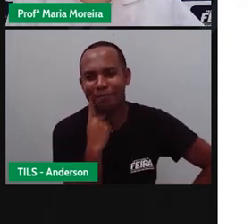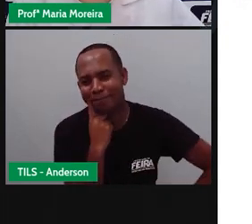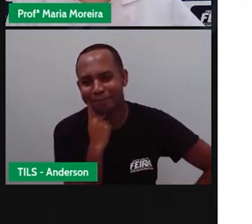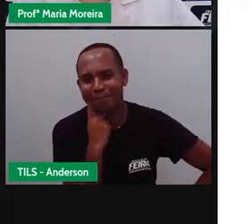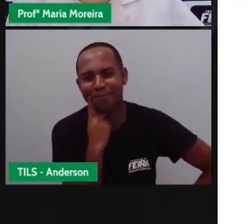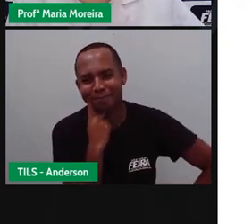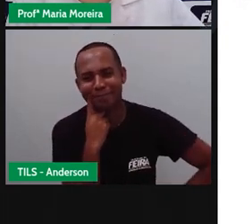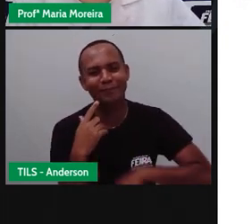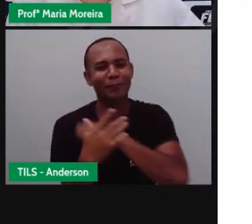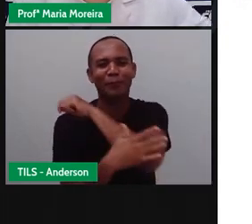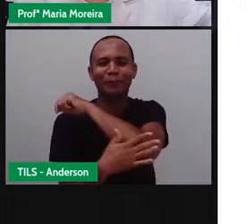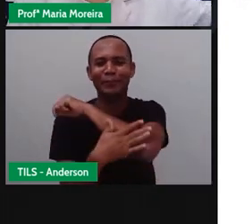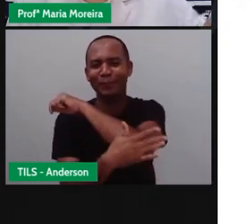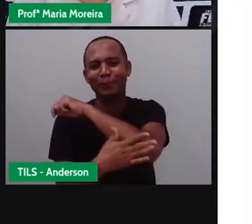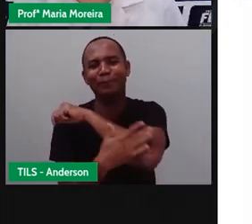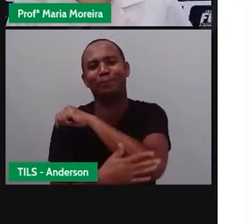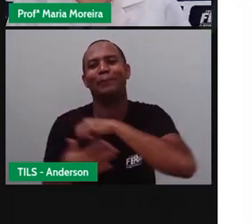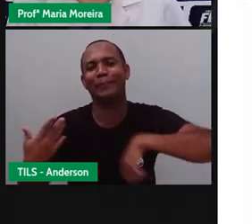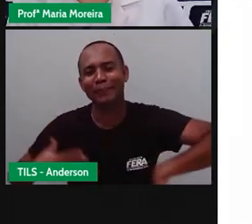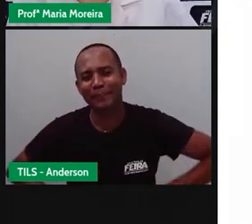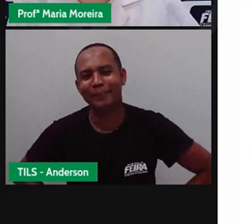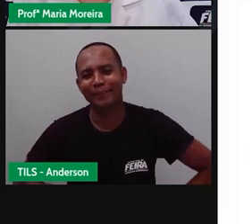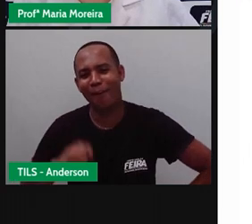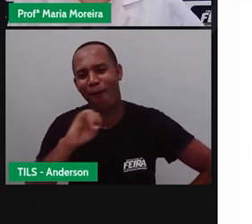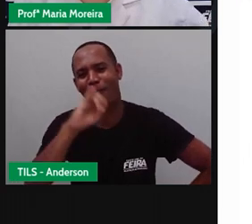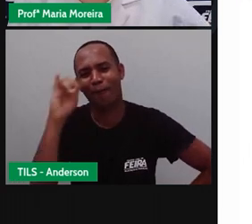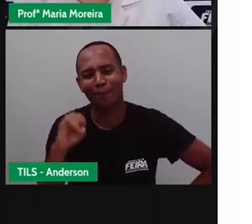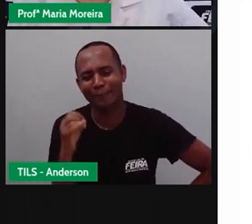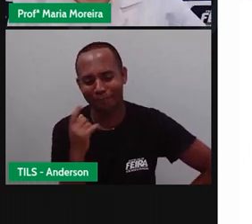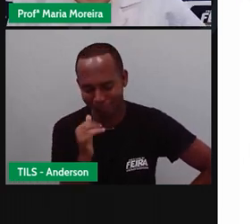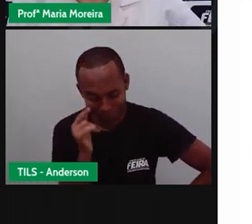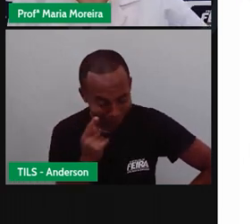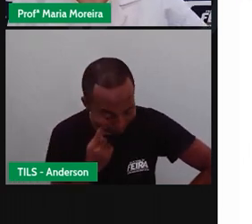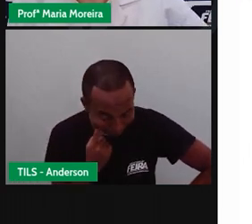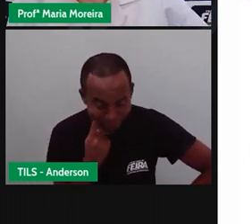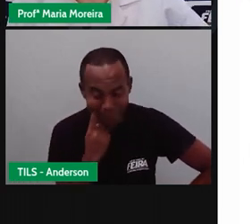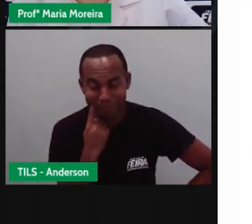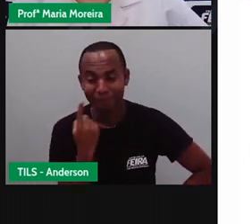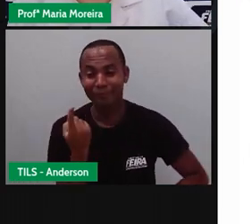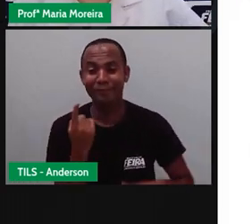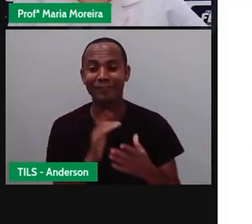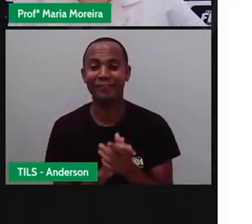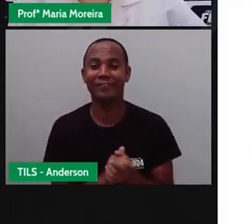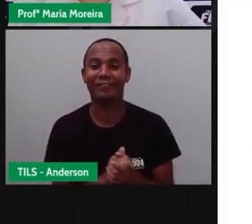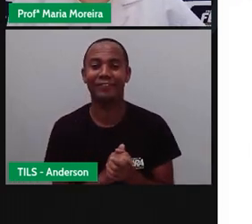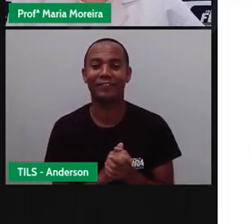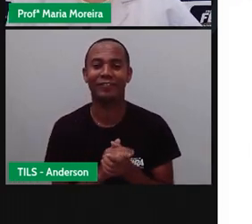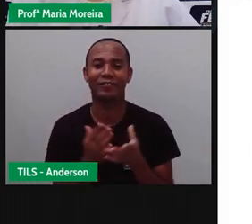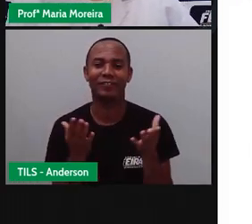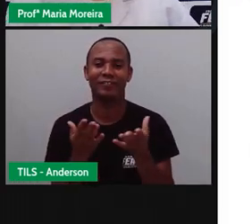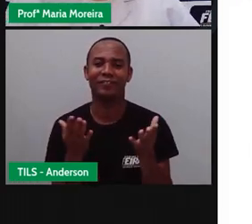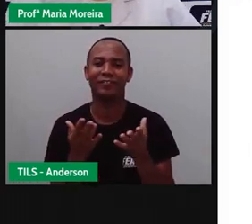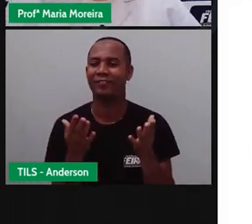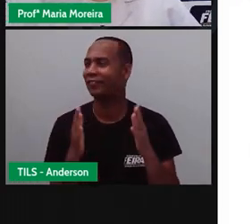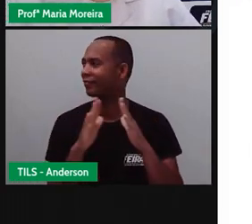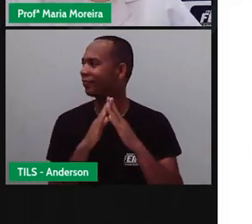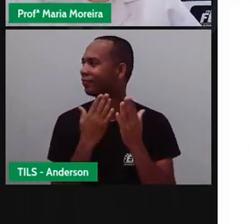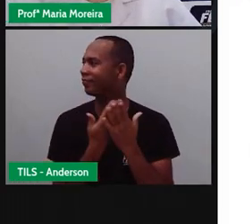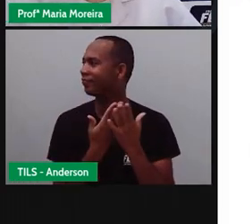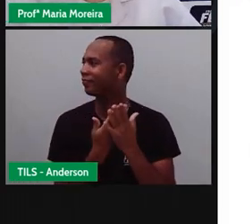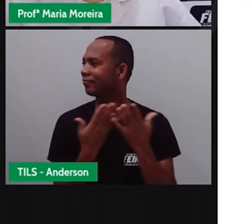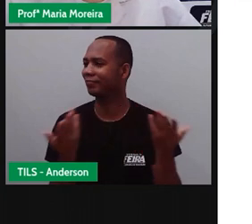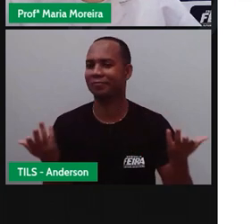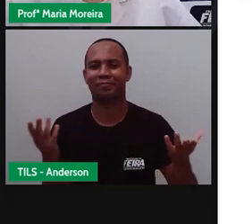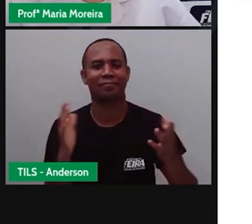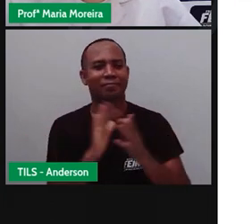Gente, Anderson tá com ciúme. Dê um oi pra Anderson, que é pra colocar aqui. Adorei essa aula, Seduc. E agora? Que não foi